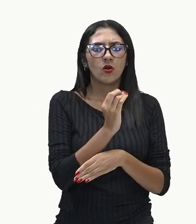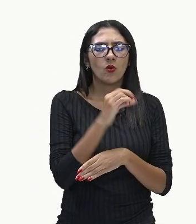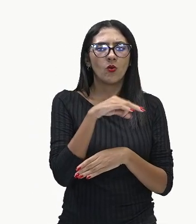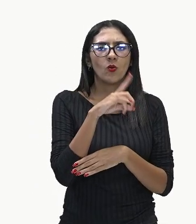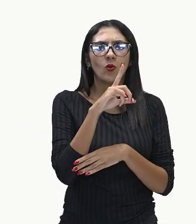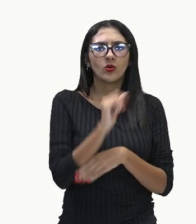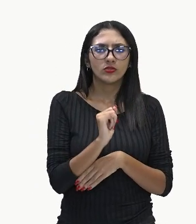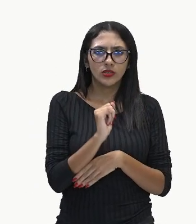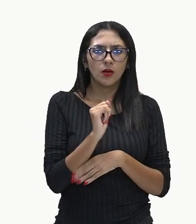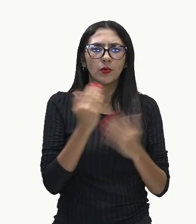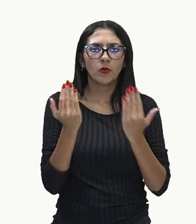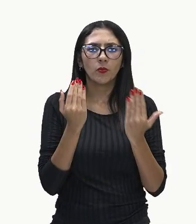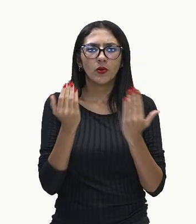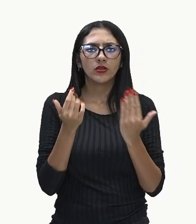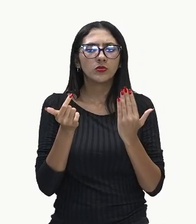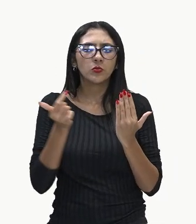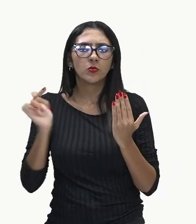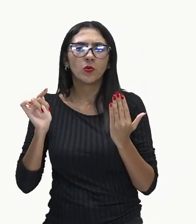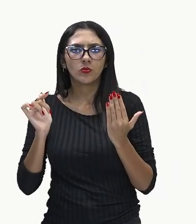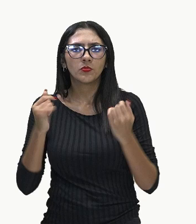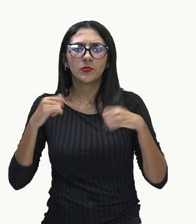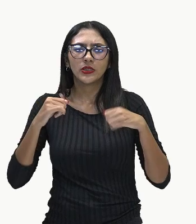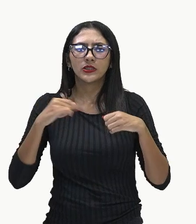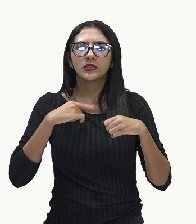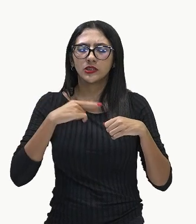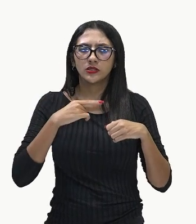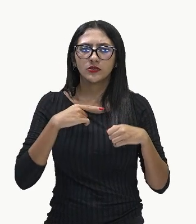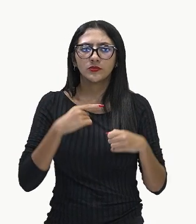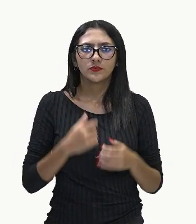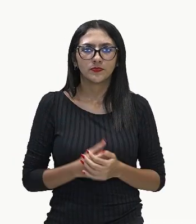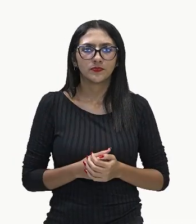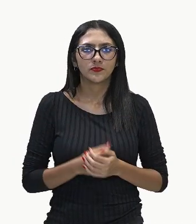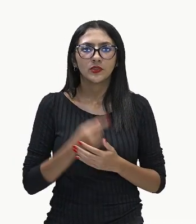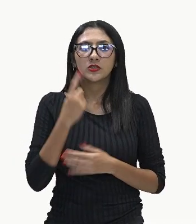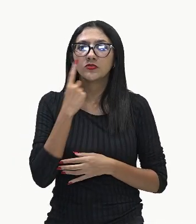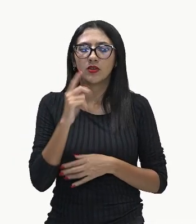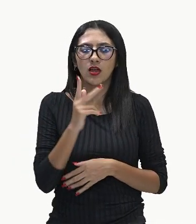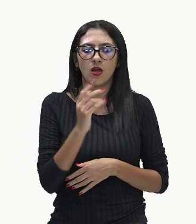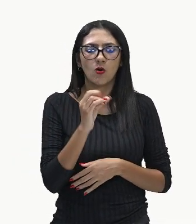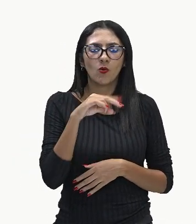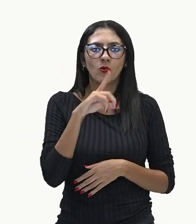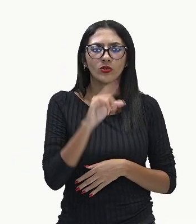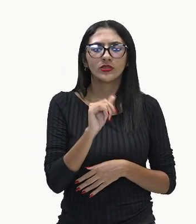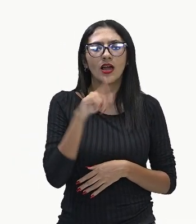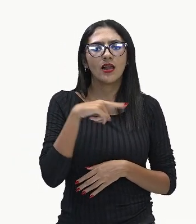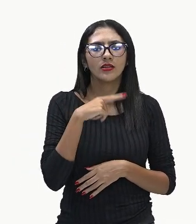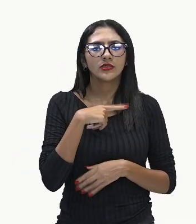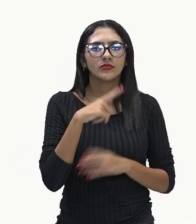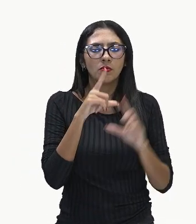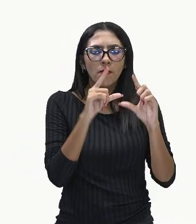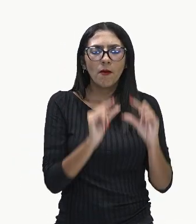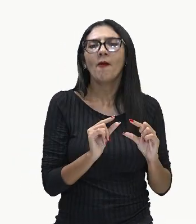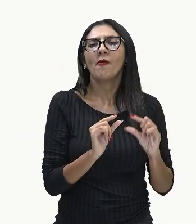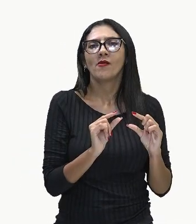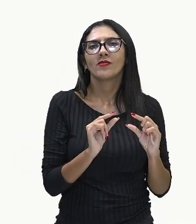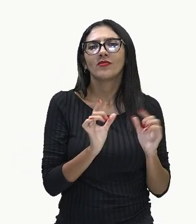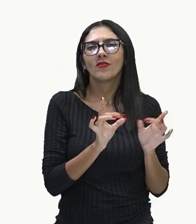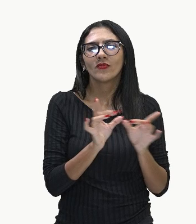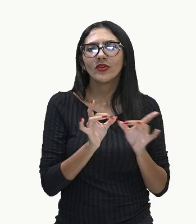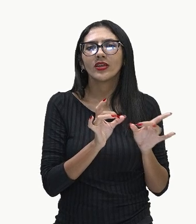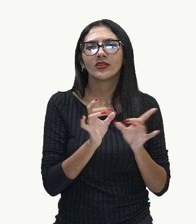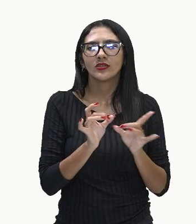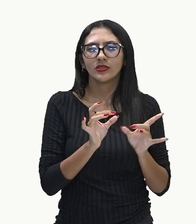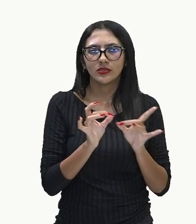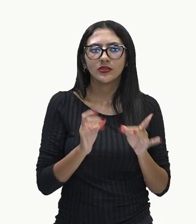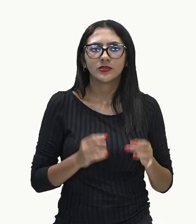2017? Então, a gente viu o quê? Que a Honda foi a que menos vendeu, tá? A que mais vendeu, ó, vendeu